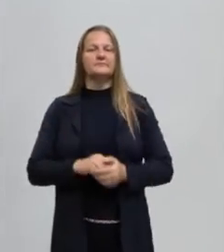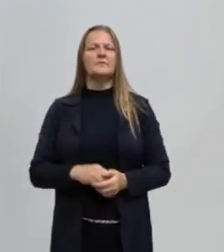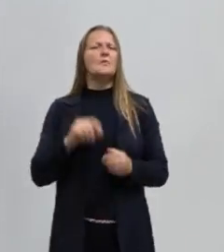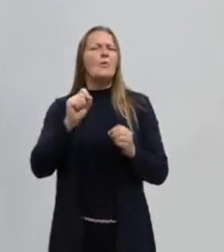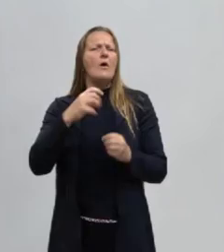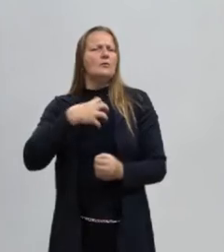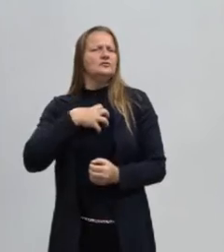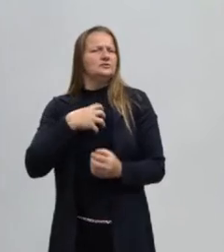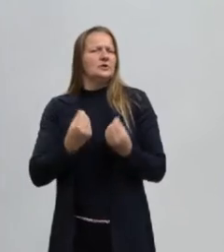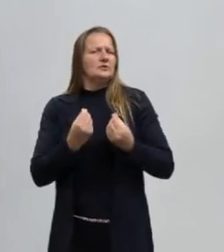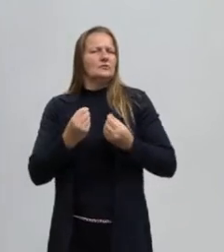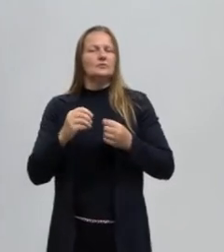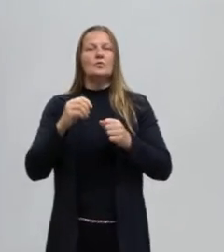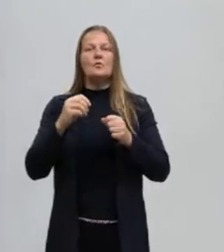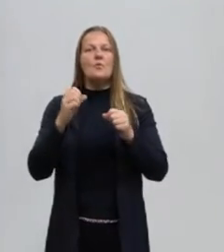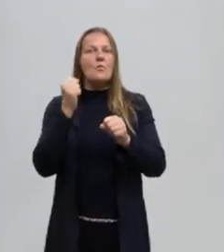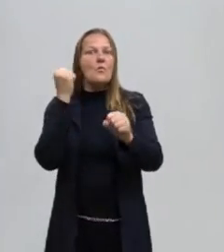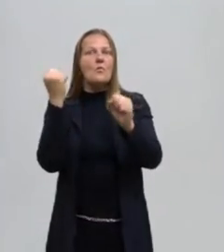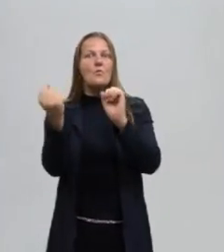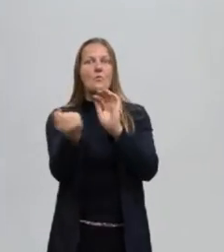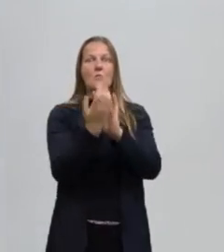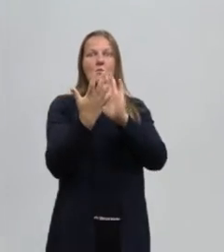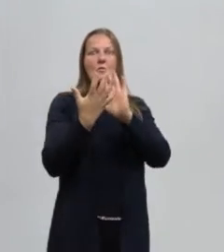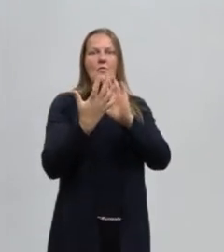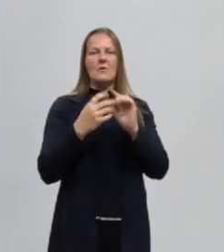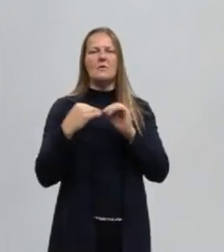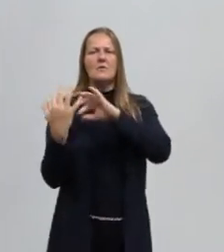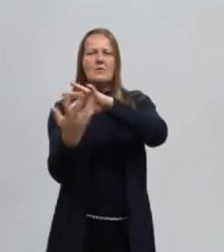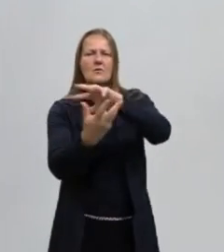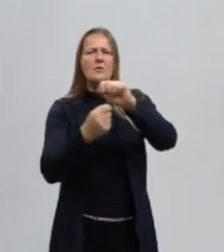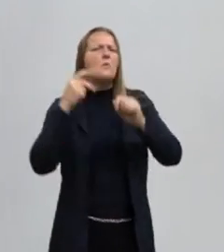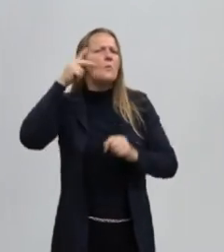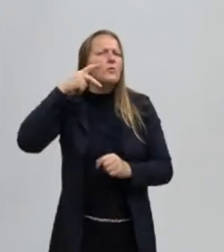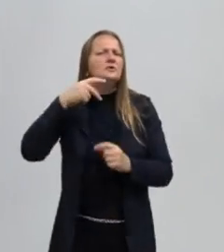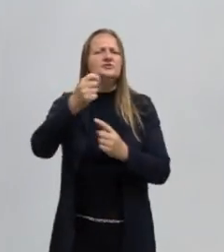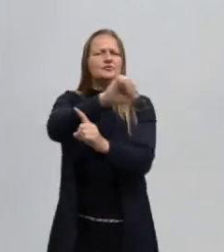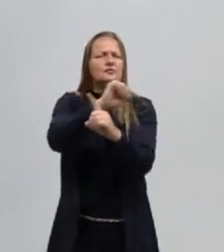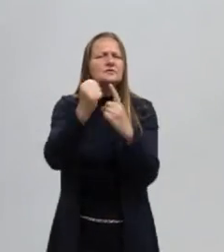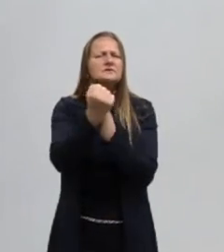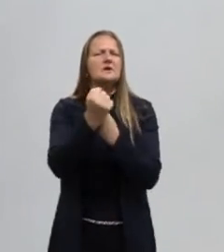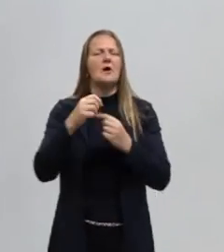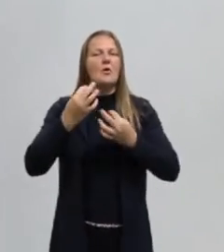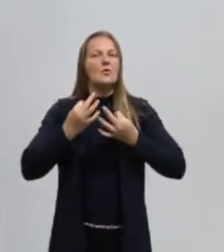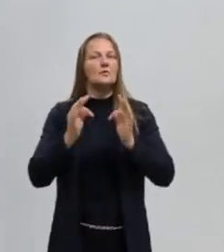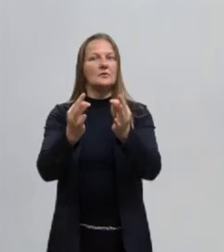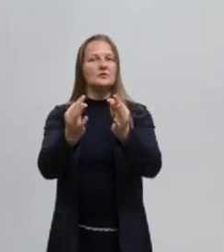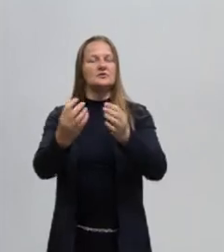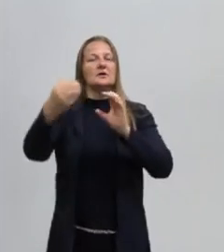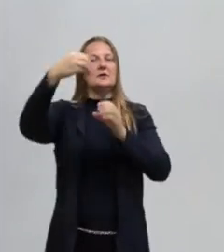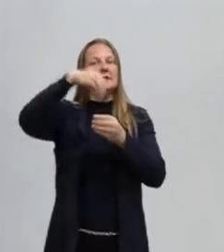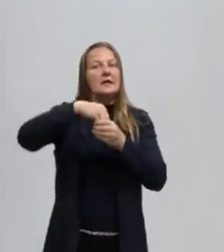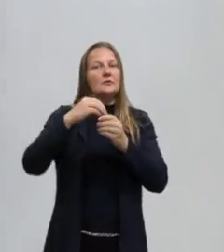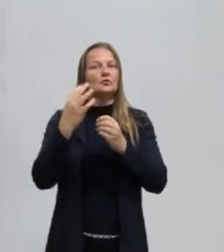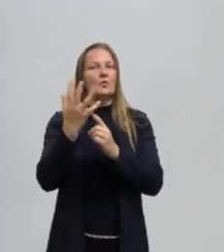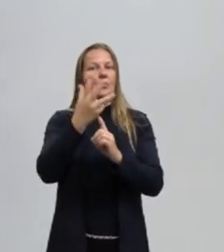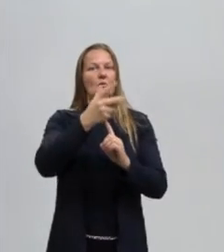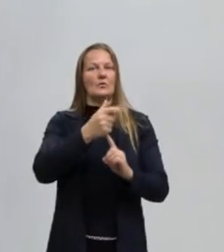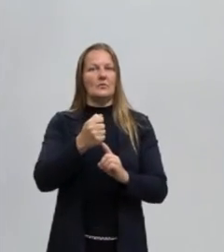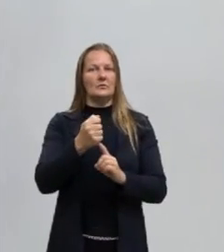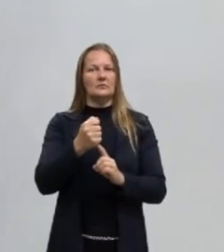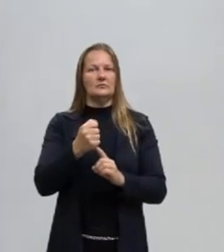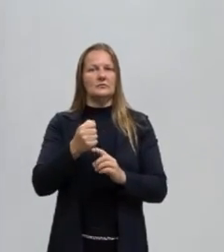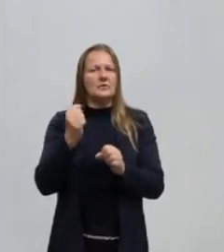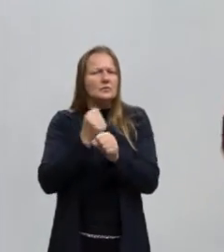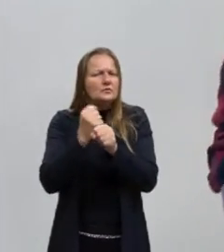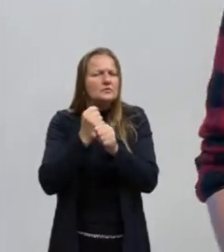que esses impactos, esses acontecimentos políticos, sociais, tecnológicos, interferem na